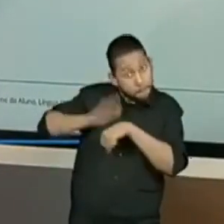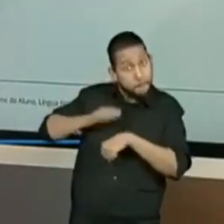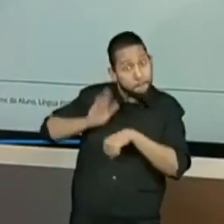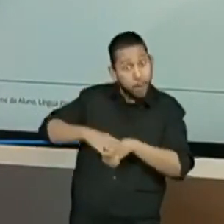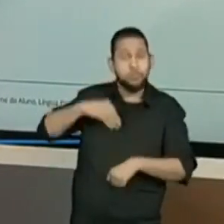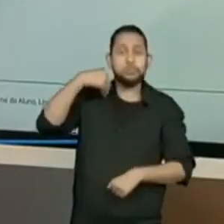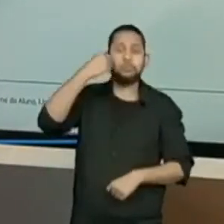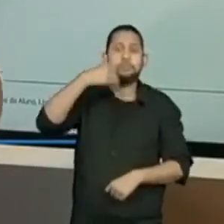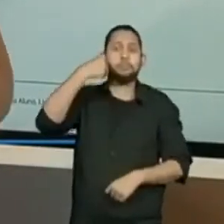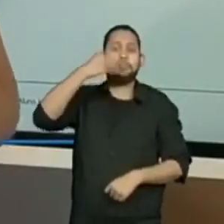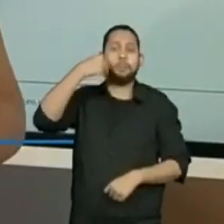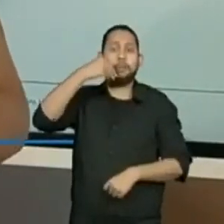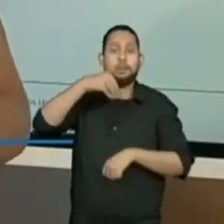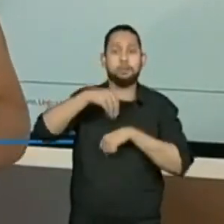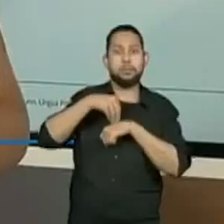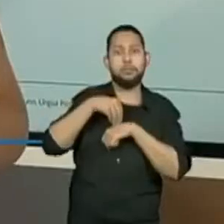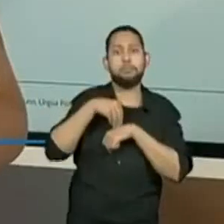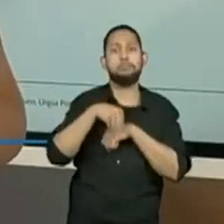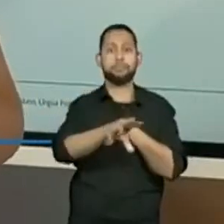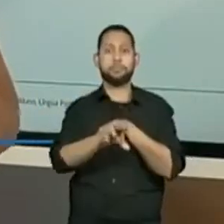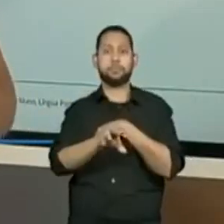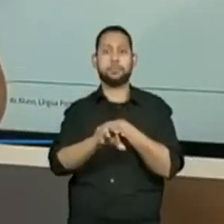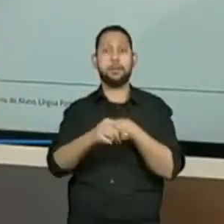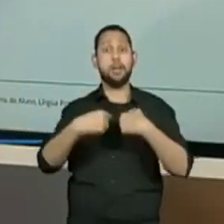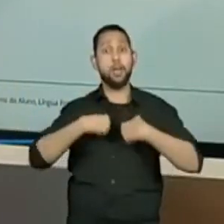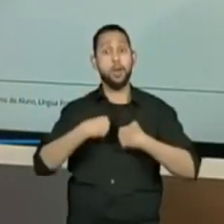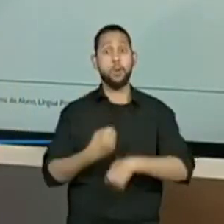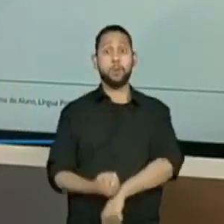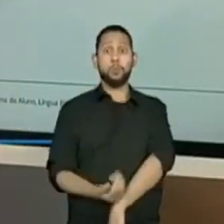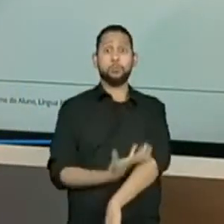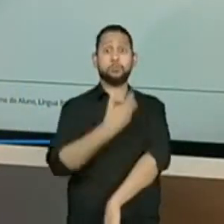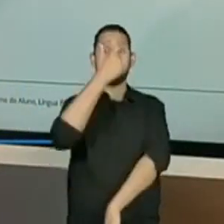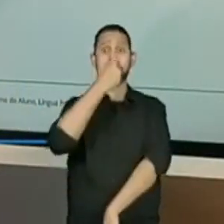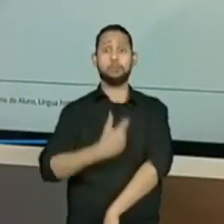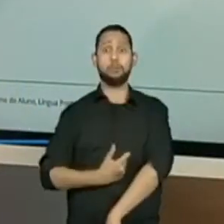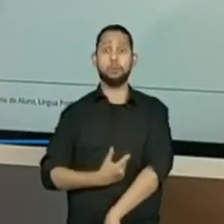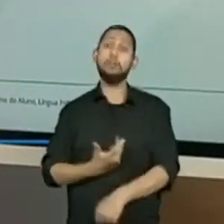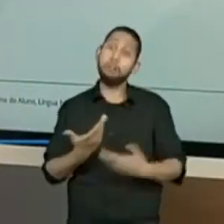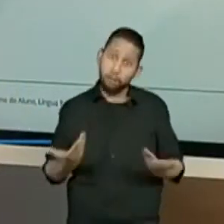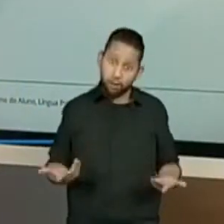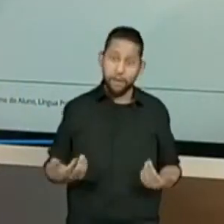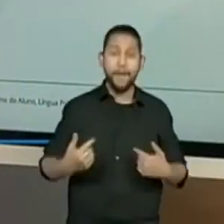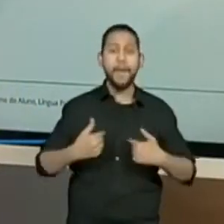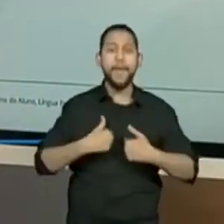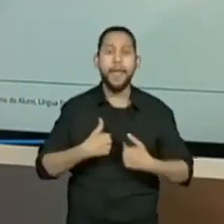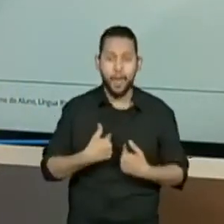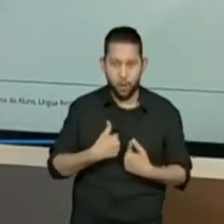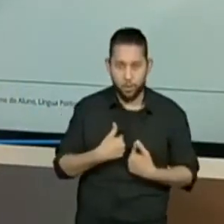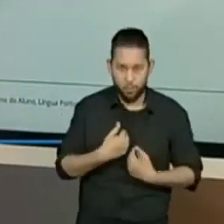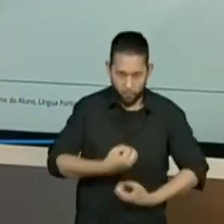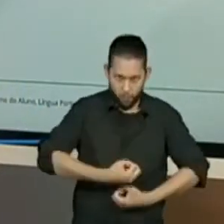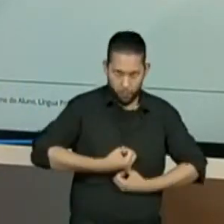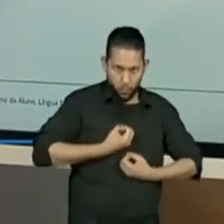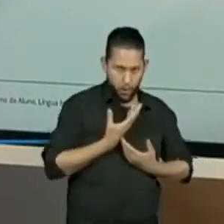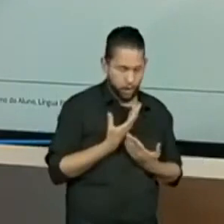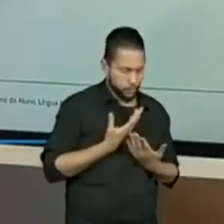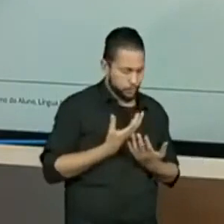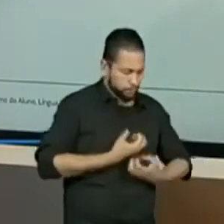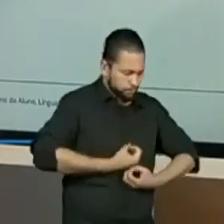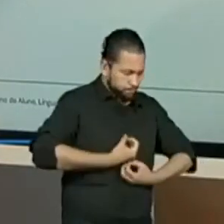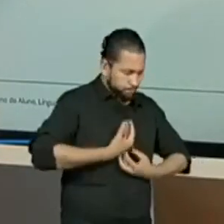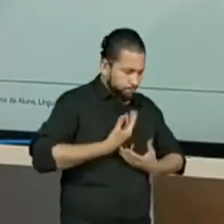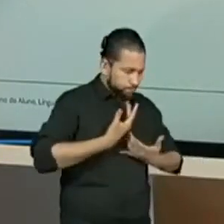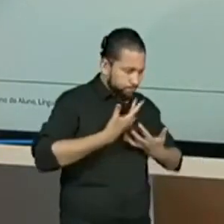emoção era uma emoção minha descrita. O eu lírico é isso. É quando o poeta, ele consegue pôr no papel